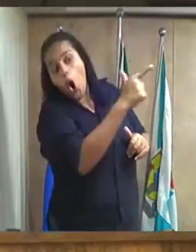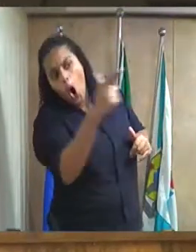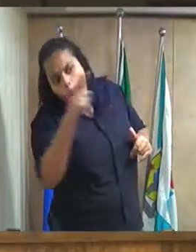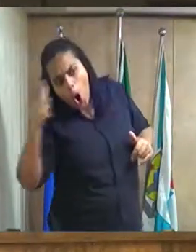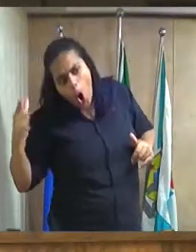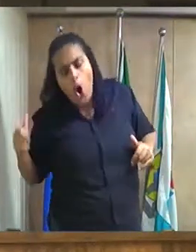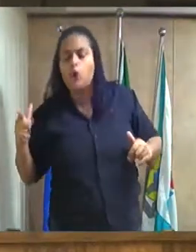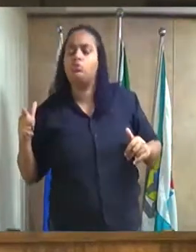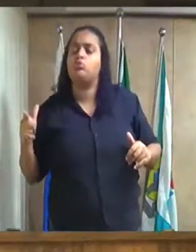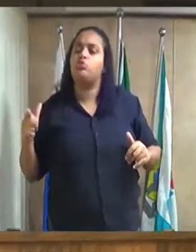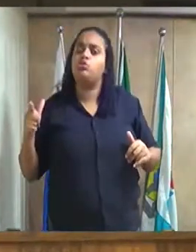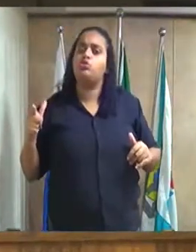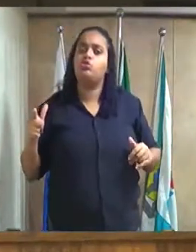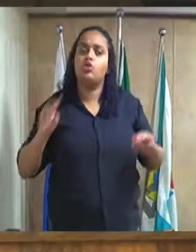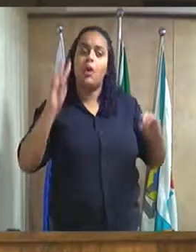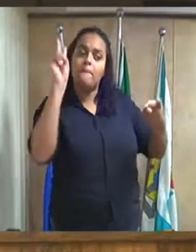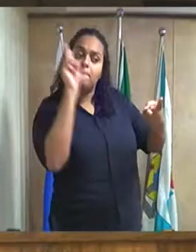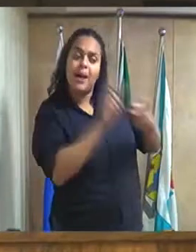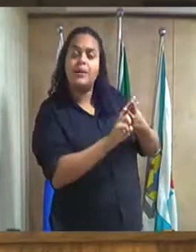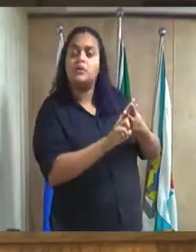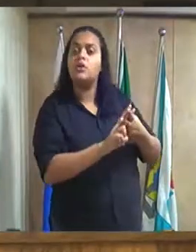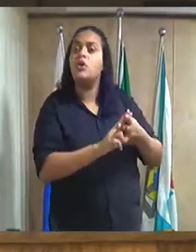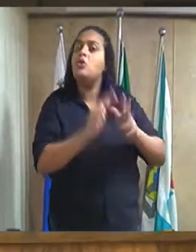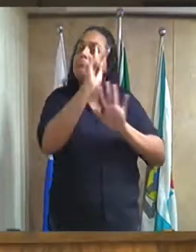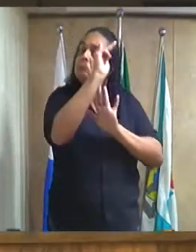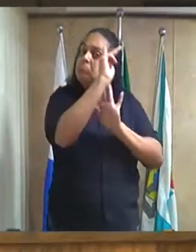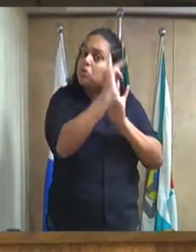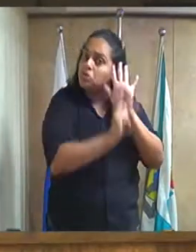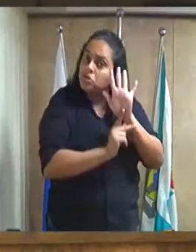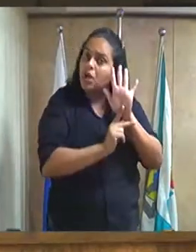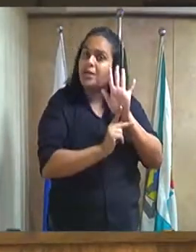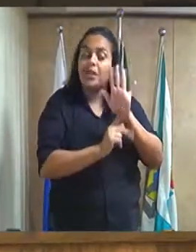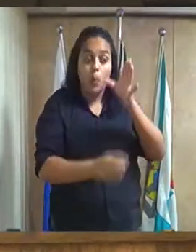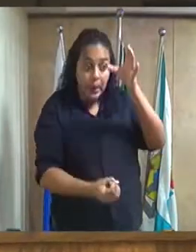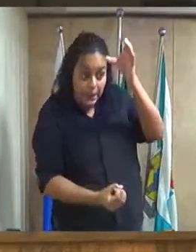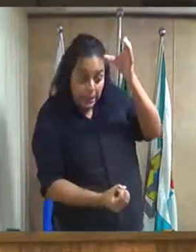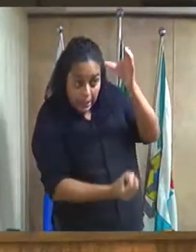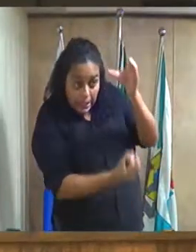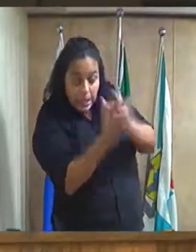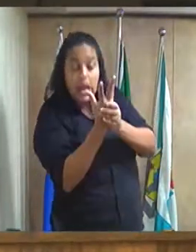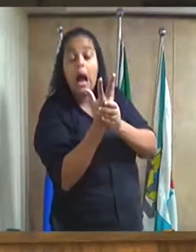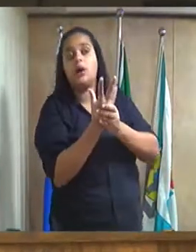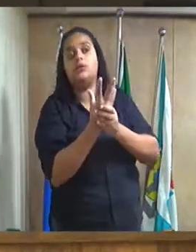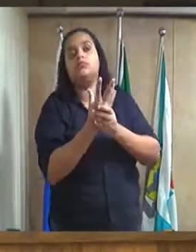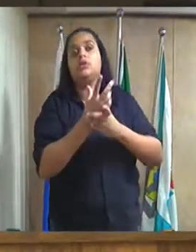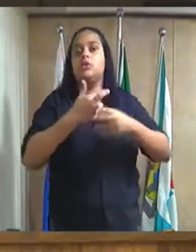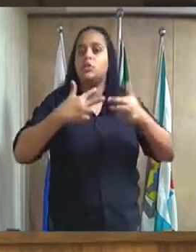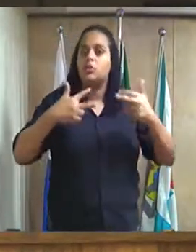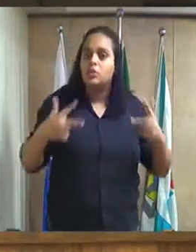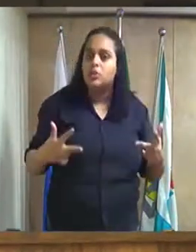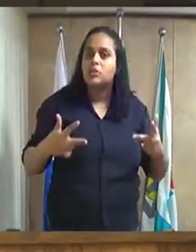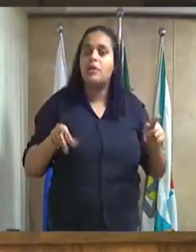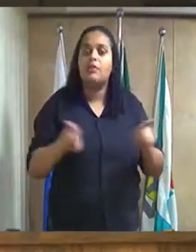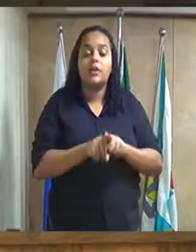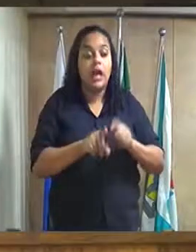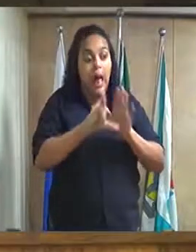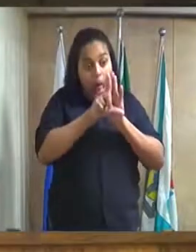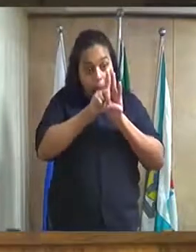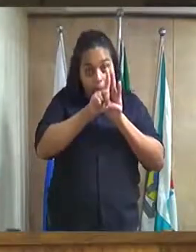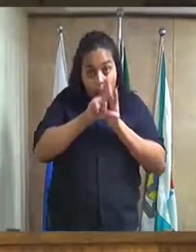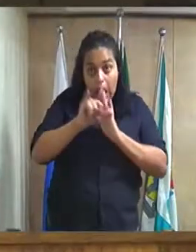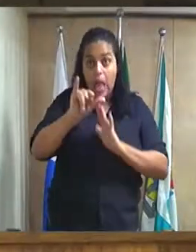interior o presente projeto visa criar impedimento via lei municipal